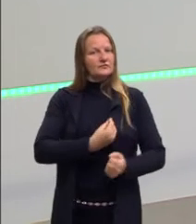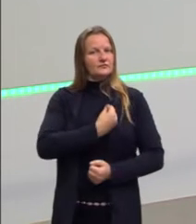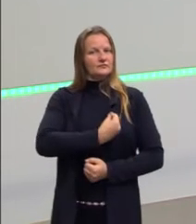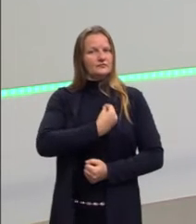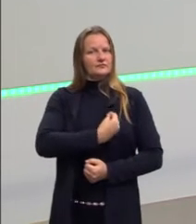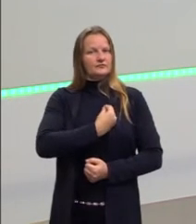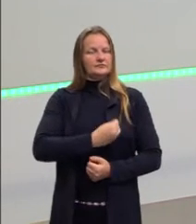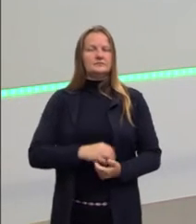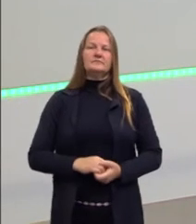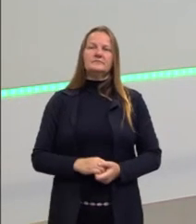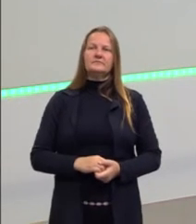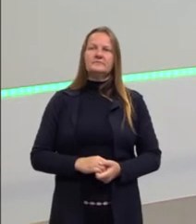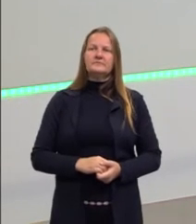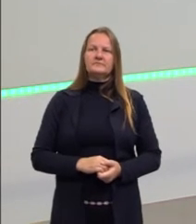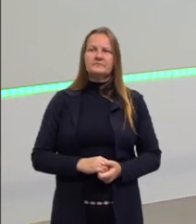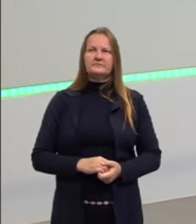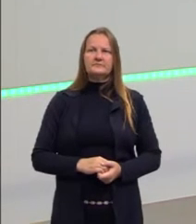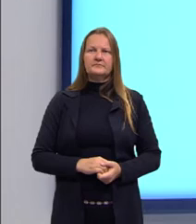humanos.